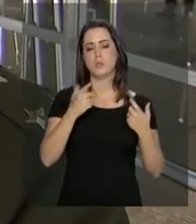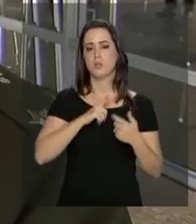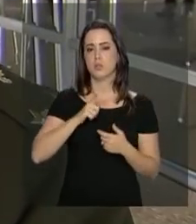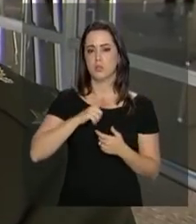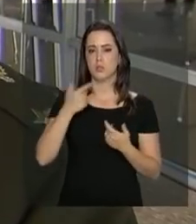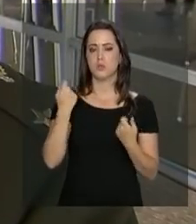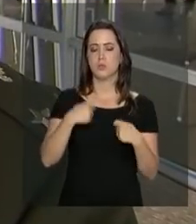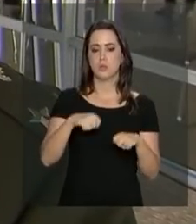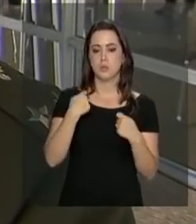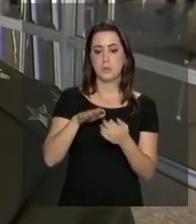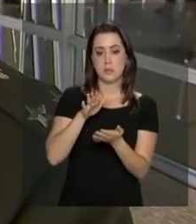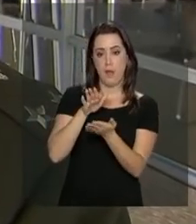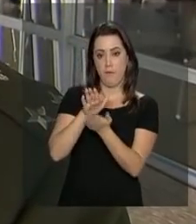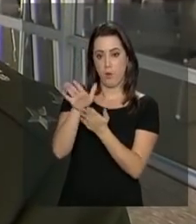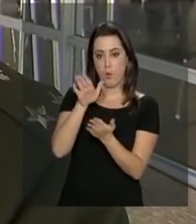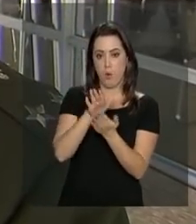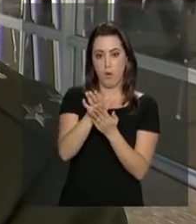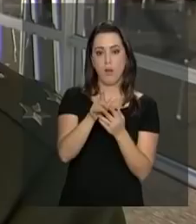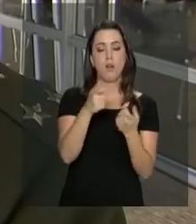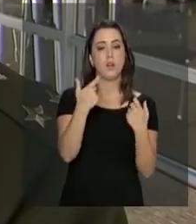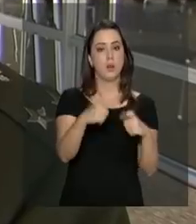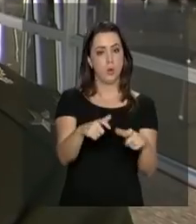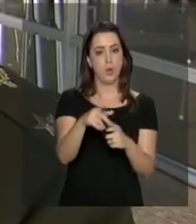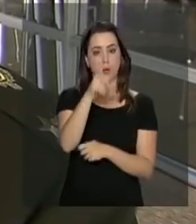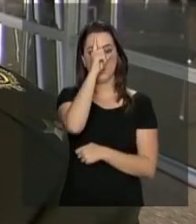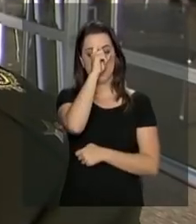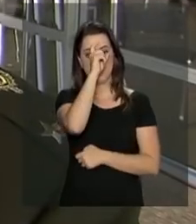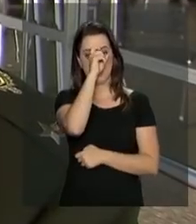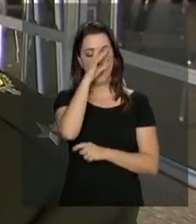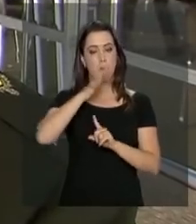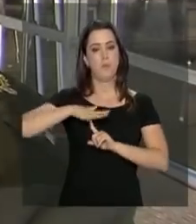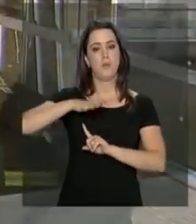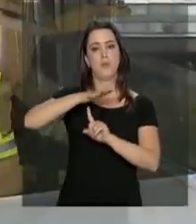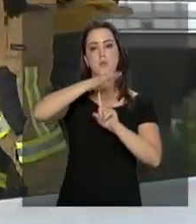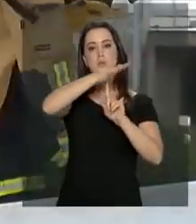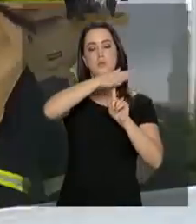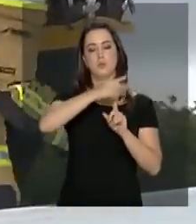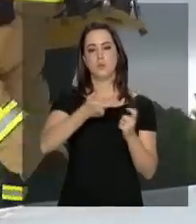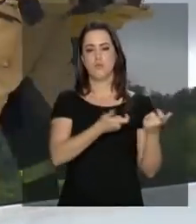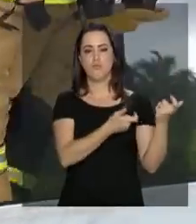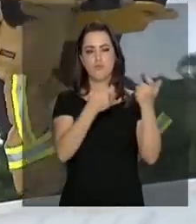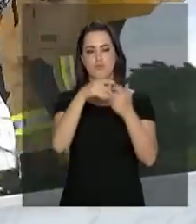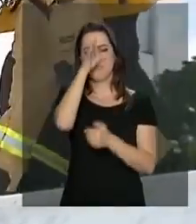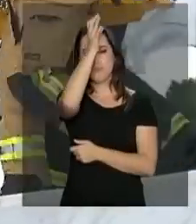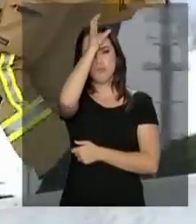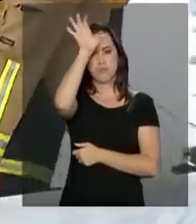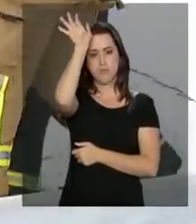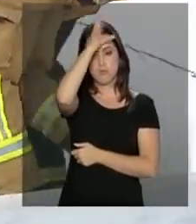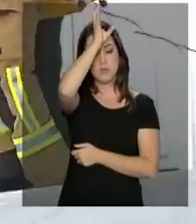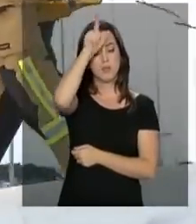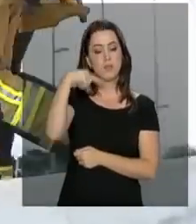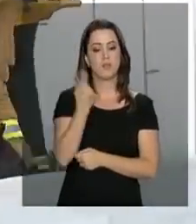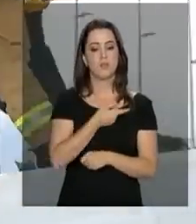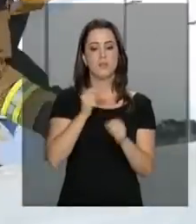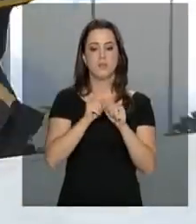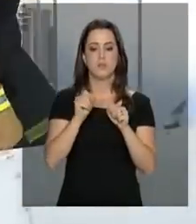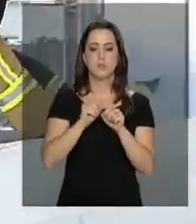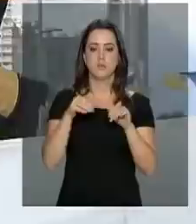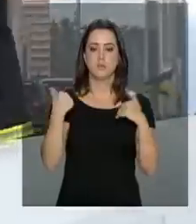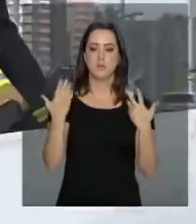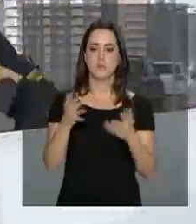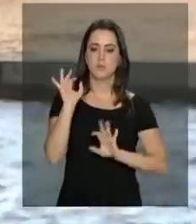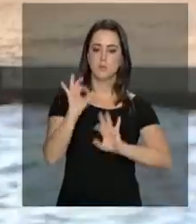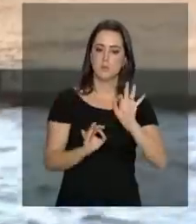elevados para os hospitais de referência através de helicópteros e ambulâncias, e realizamos então um